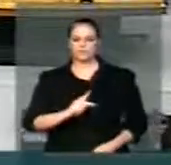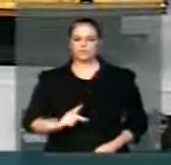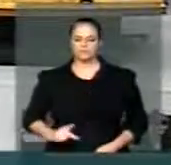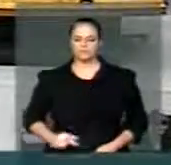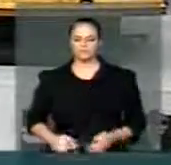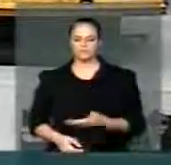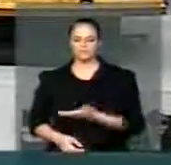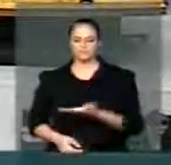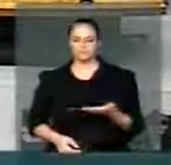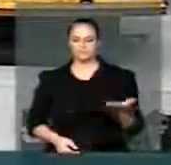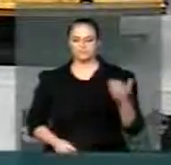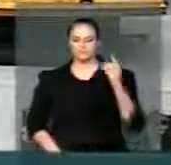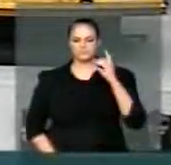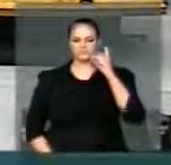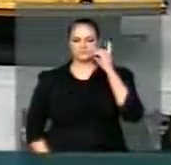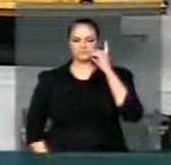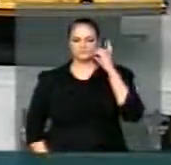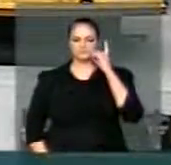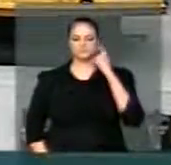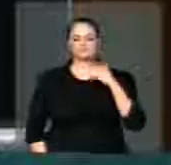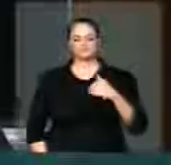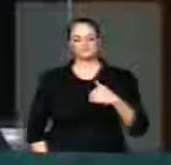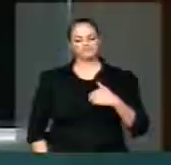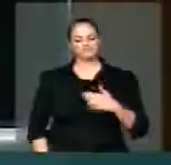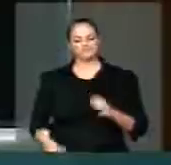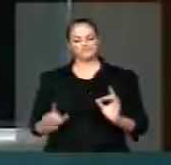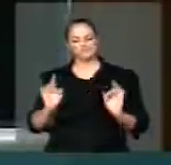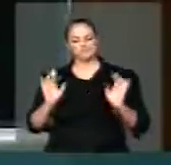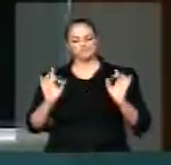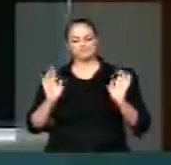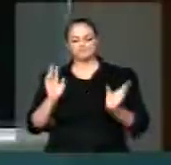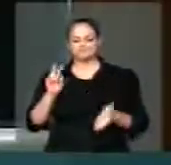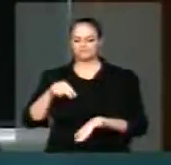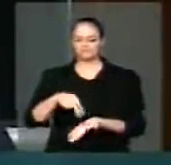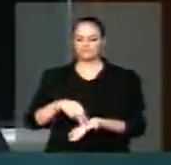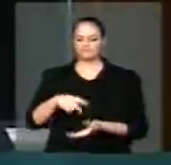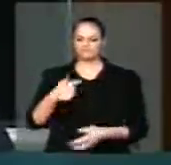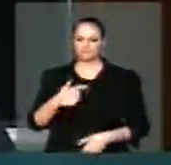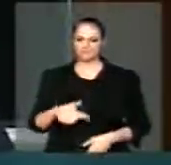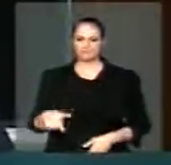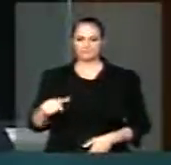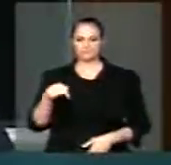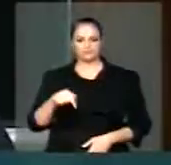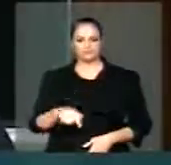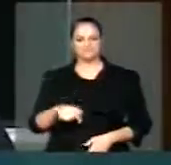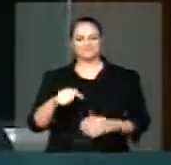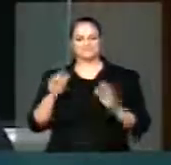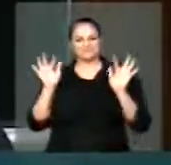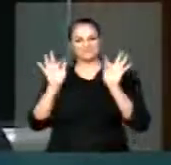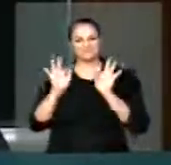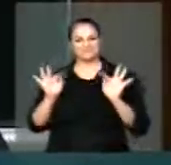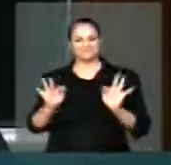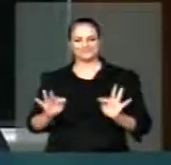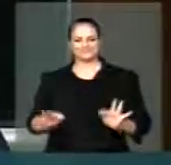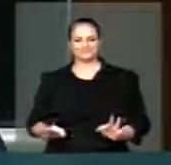senhoras e senhores deputados, para mim é honra voltar ao plenário desta casa e feliz por esta oportunidade,